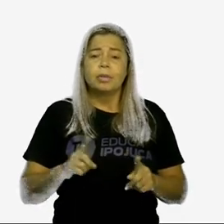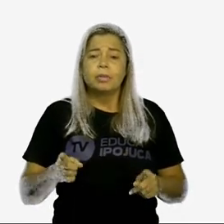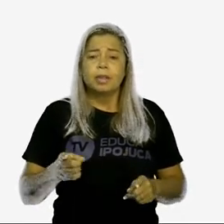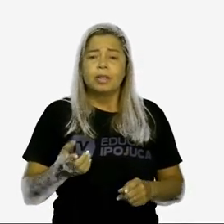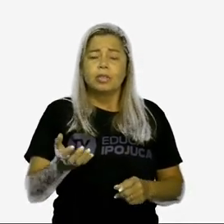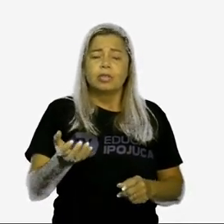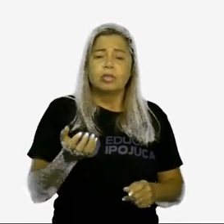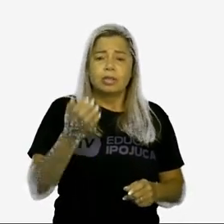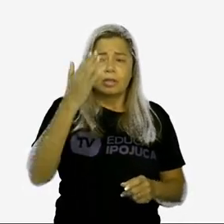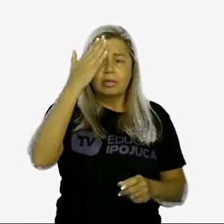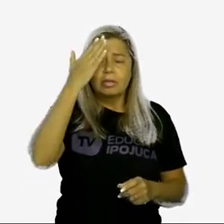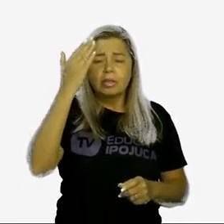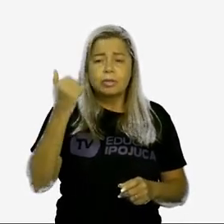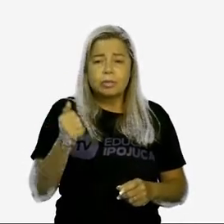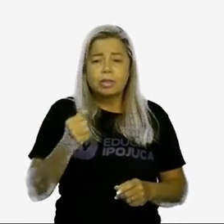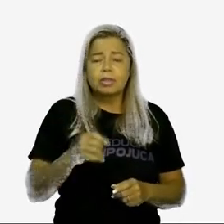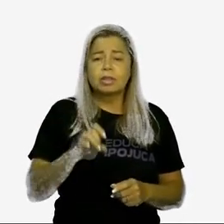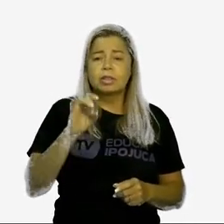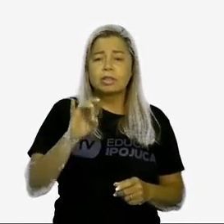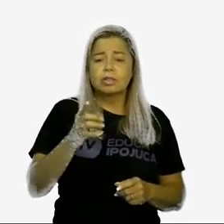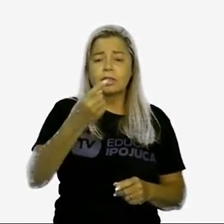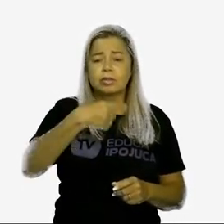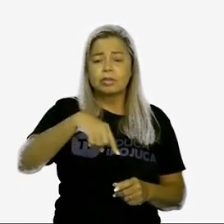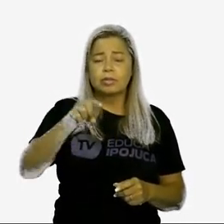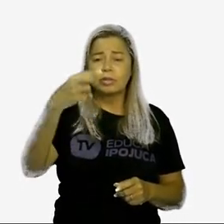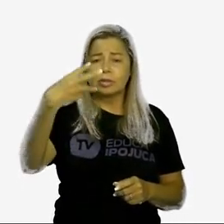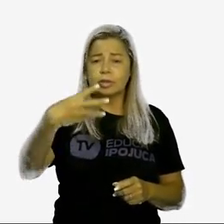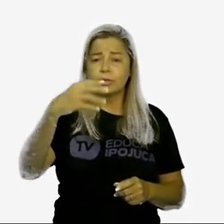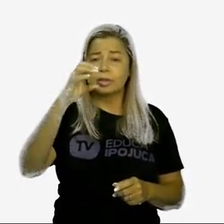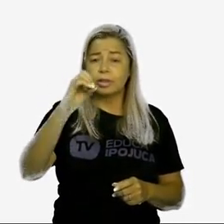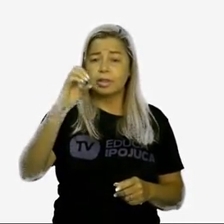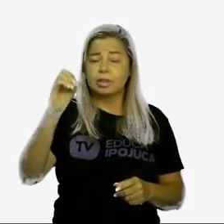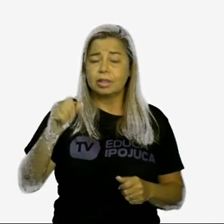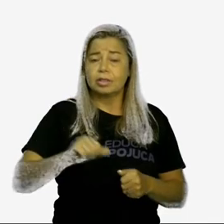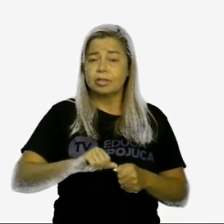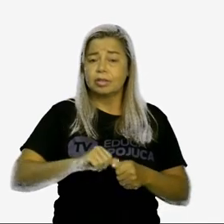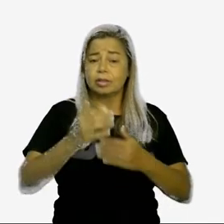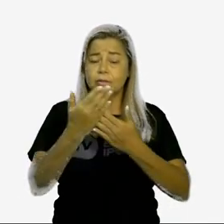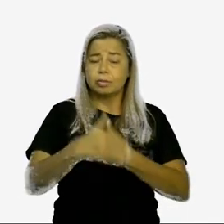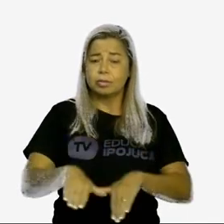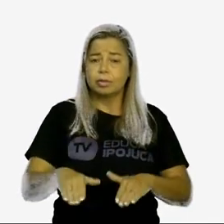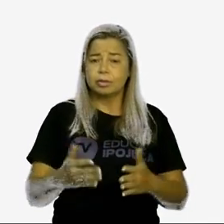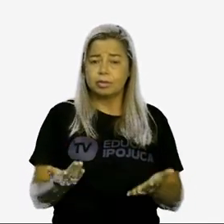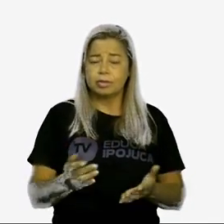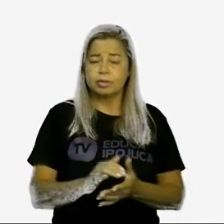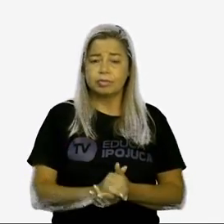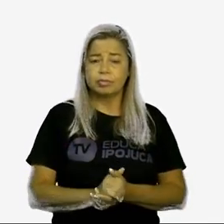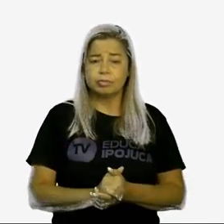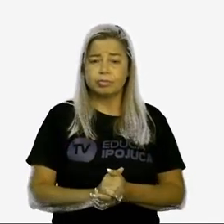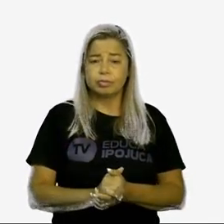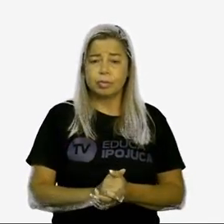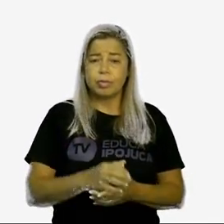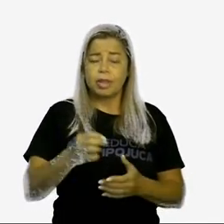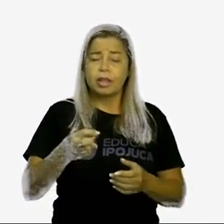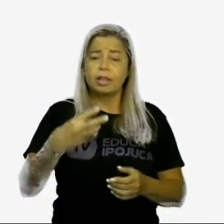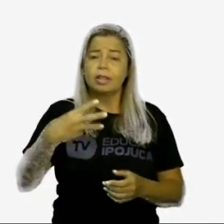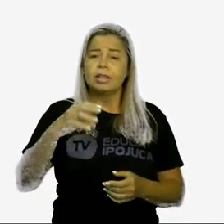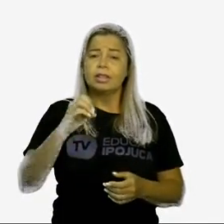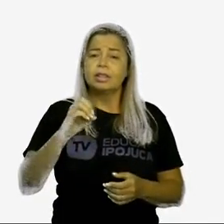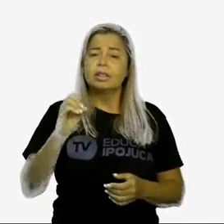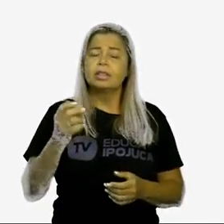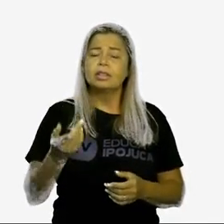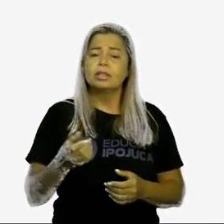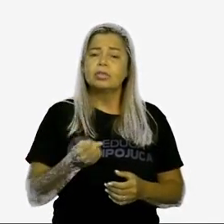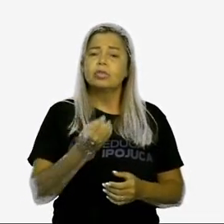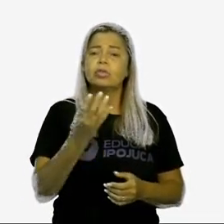que 300 compareceram à prova. Então, 300 corresponde a quantos